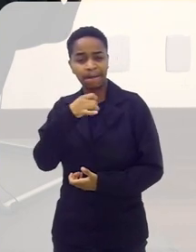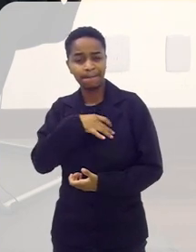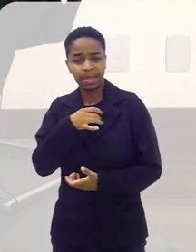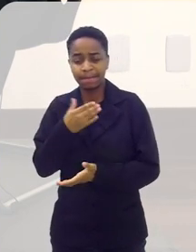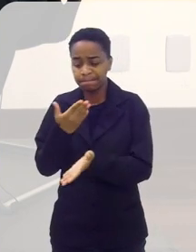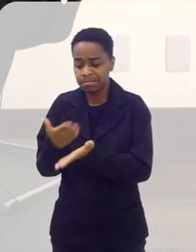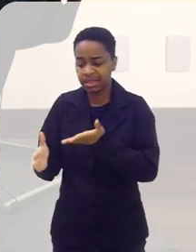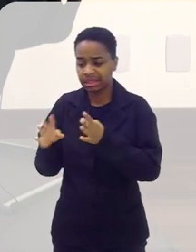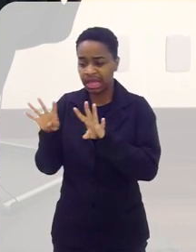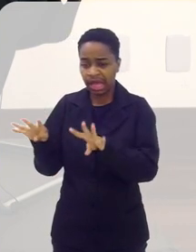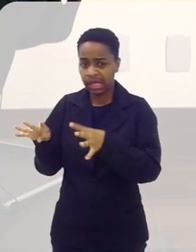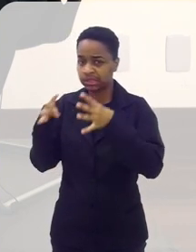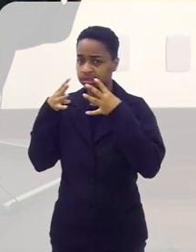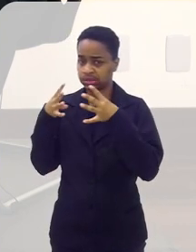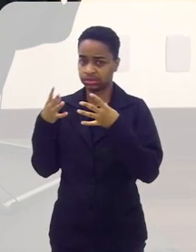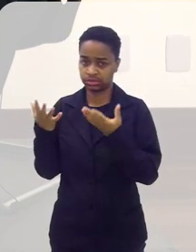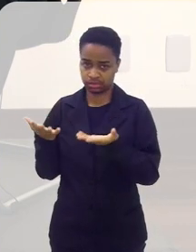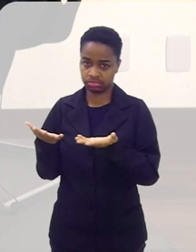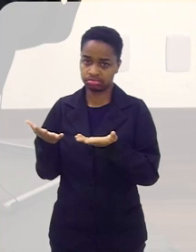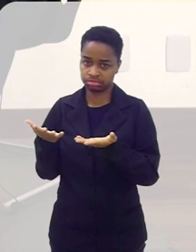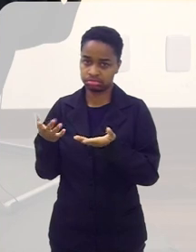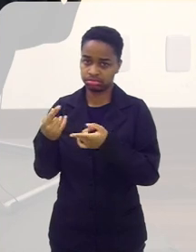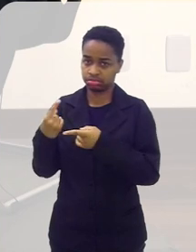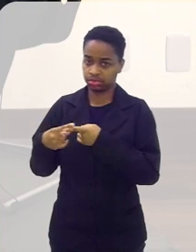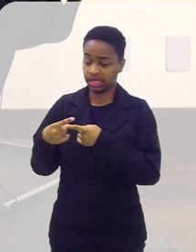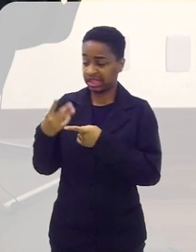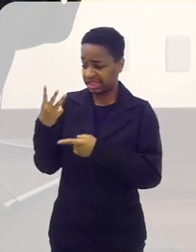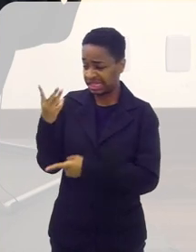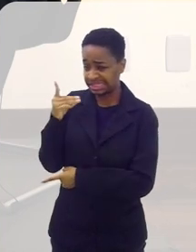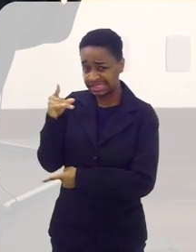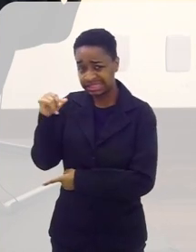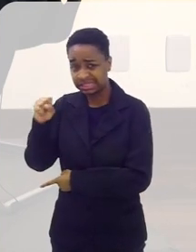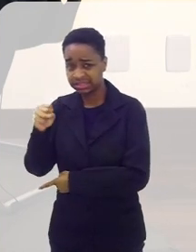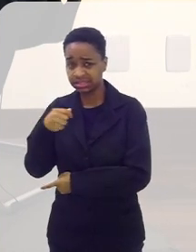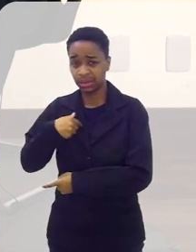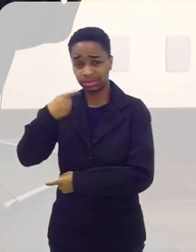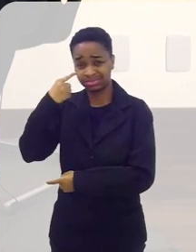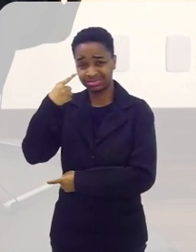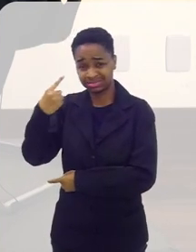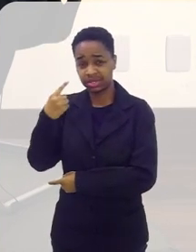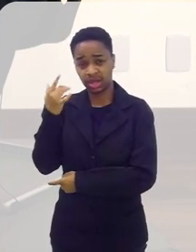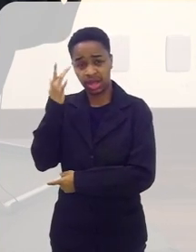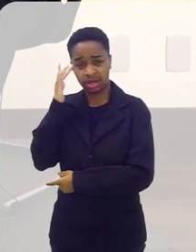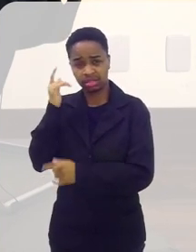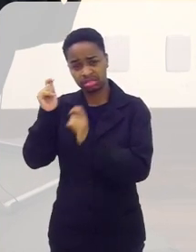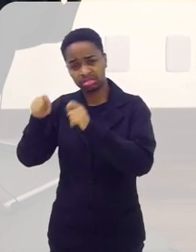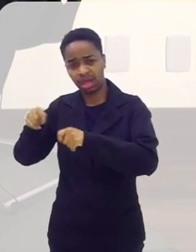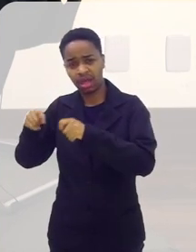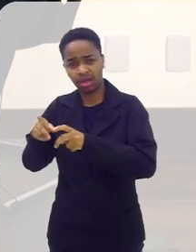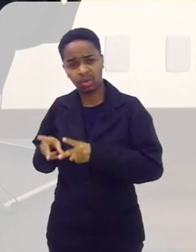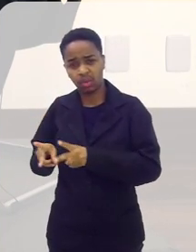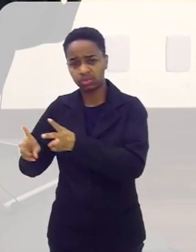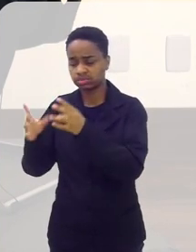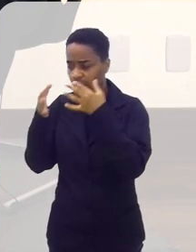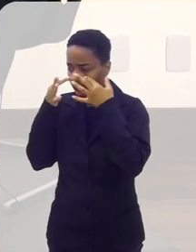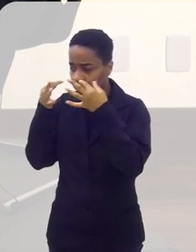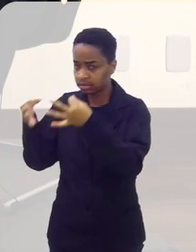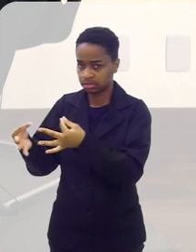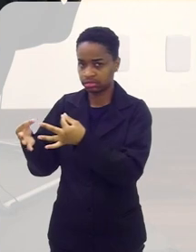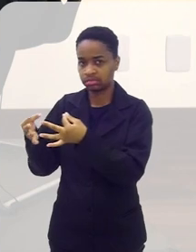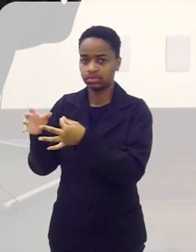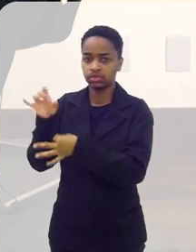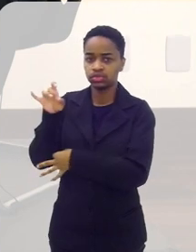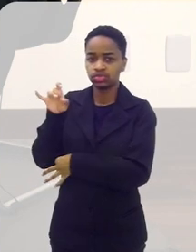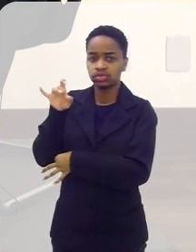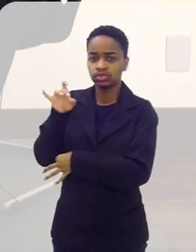tive medo de perder a atenção das pessoas. Porque três dias eu achei que a gente consegue manter a atenção